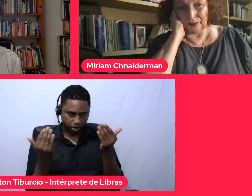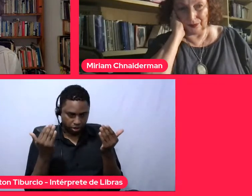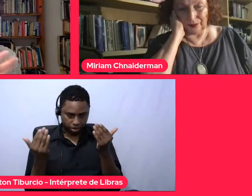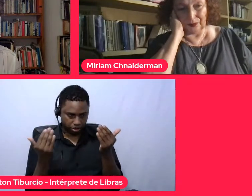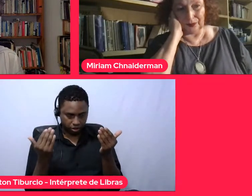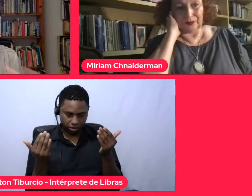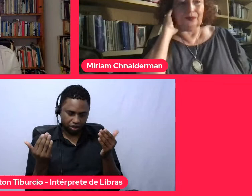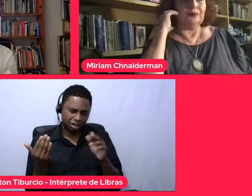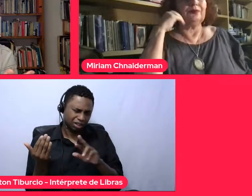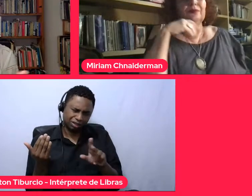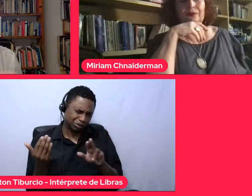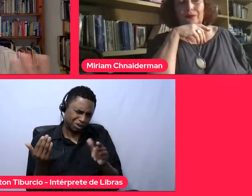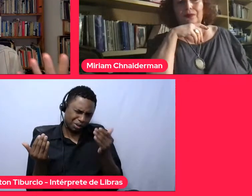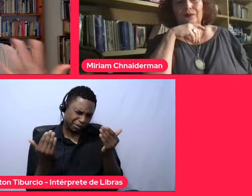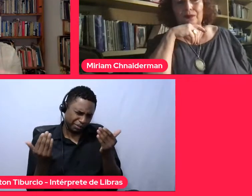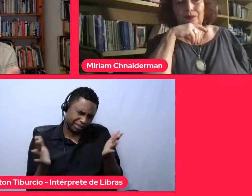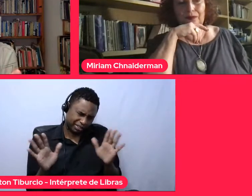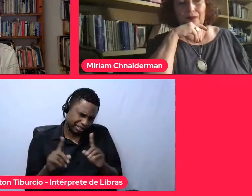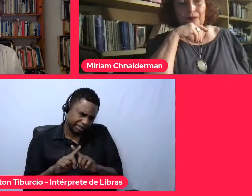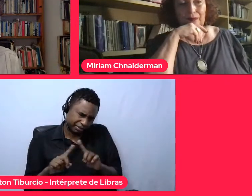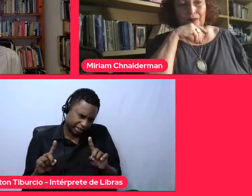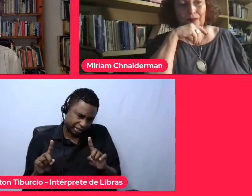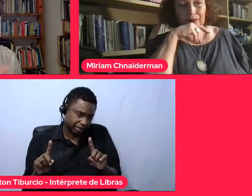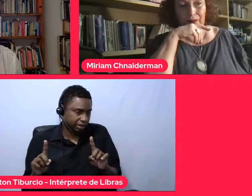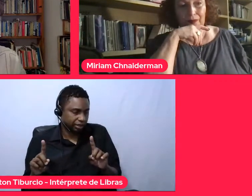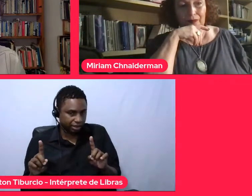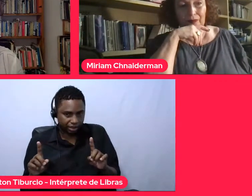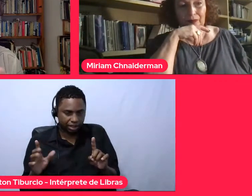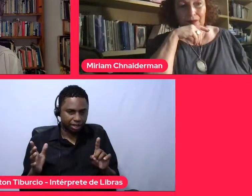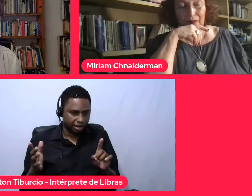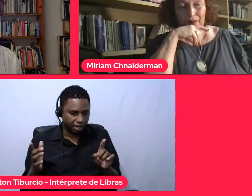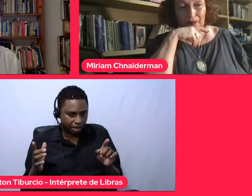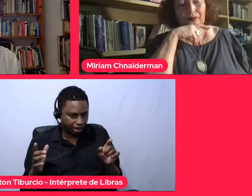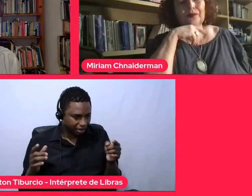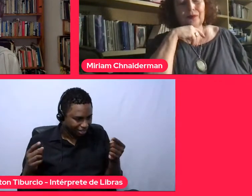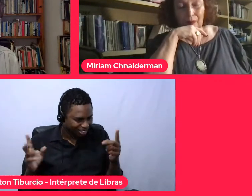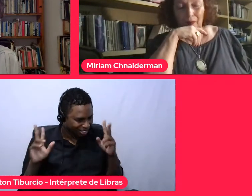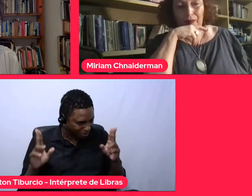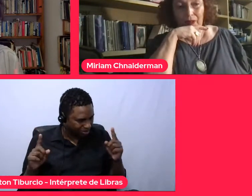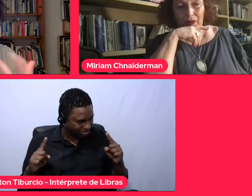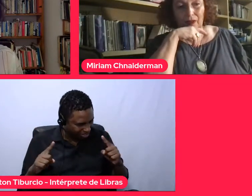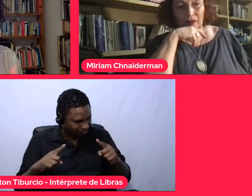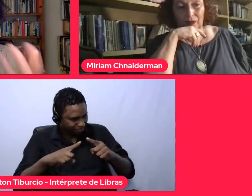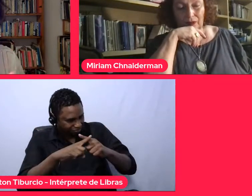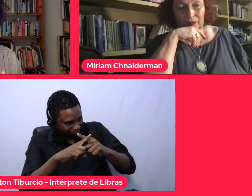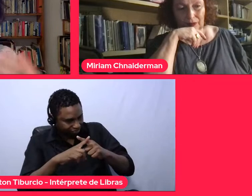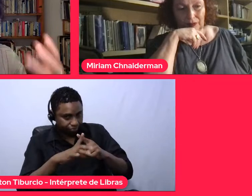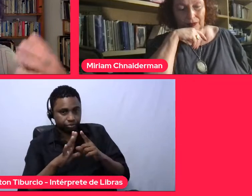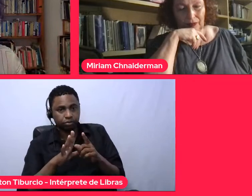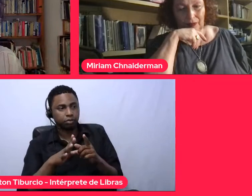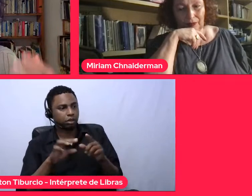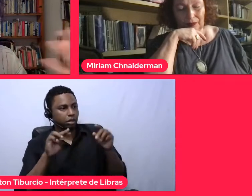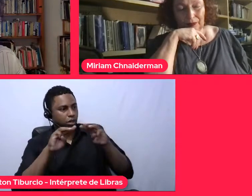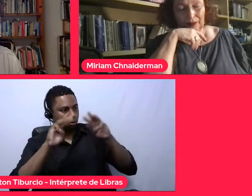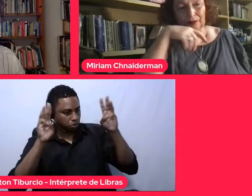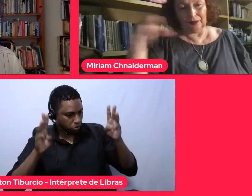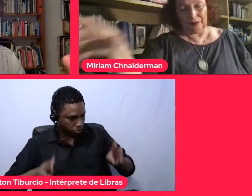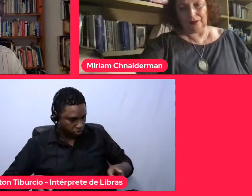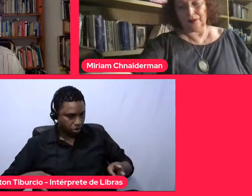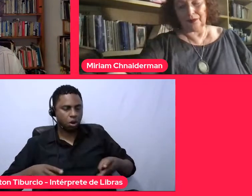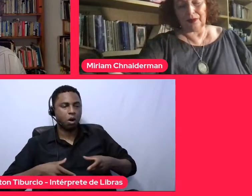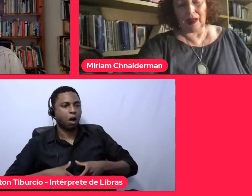não é bem um paralelo, é essa imbricação das duas coisas, porque fazer museus nas grandes